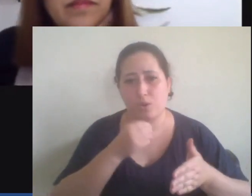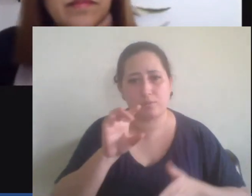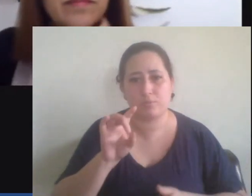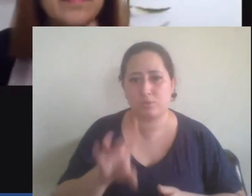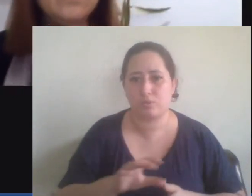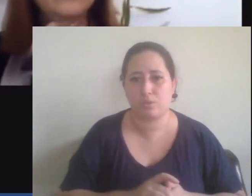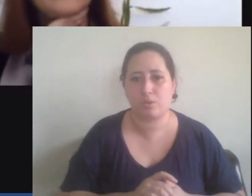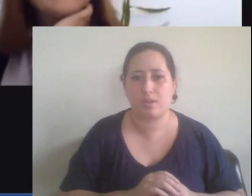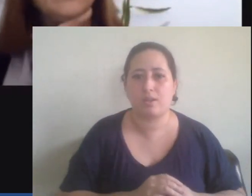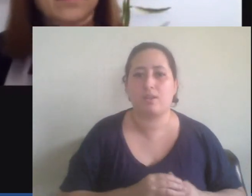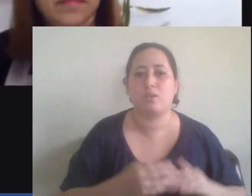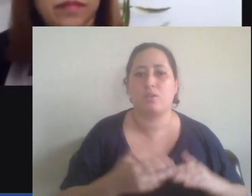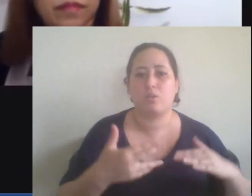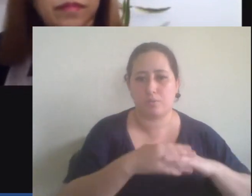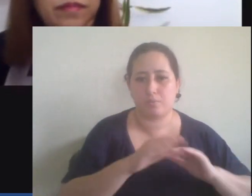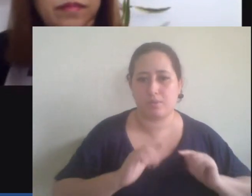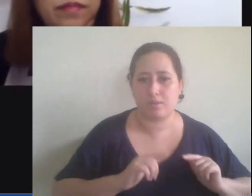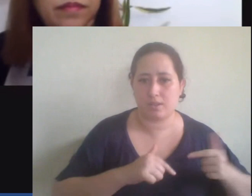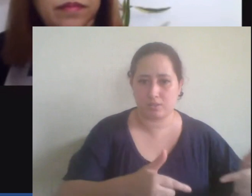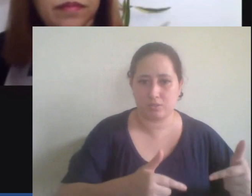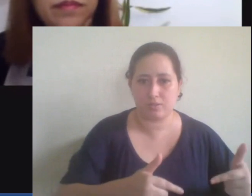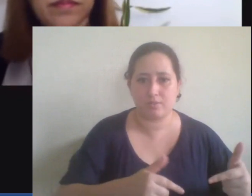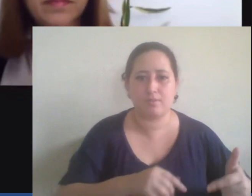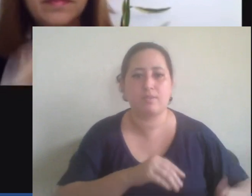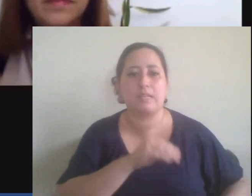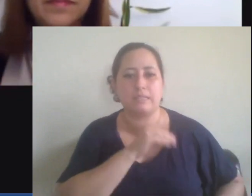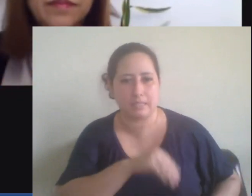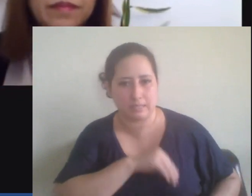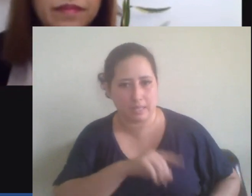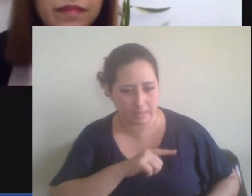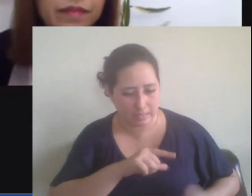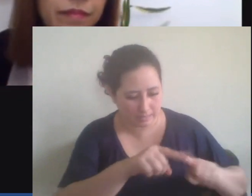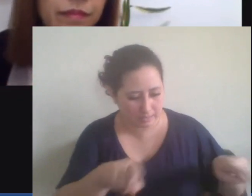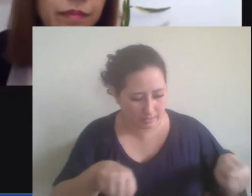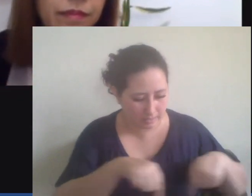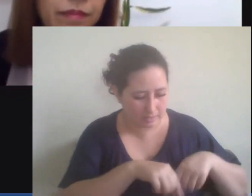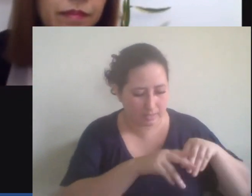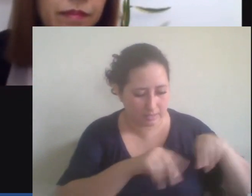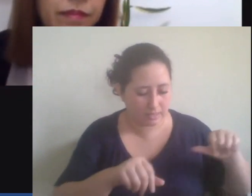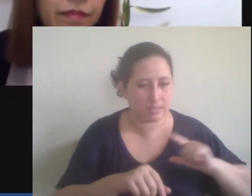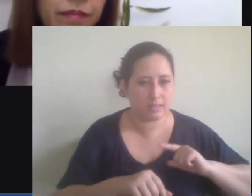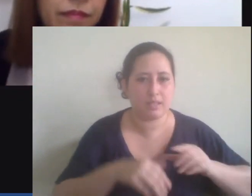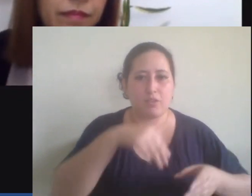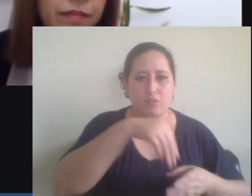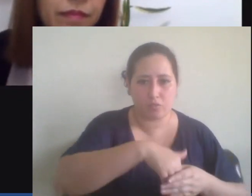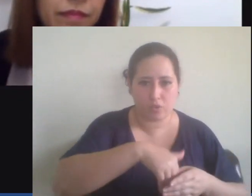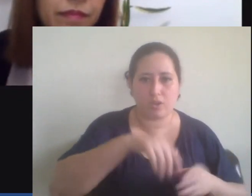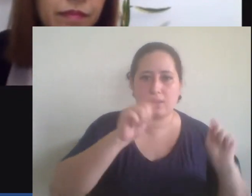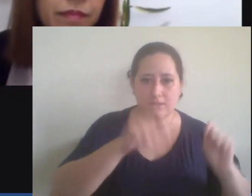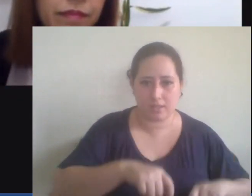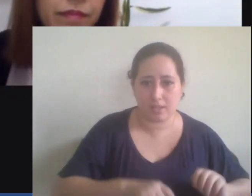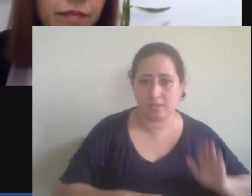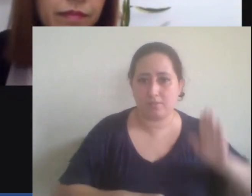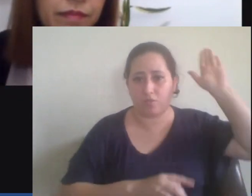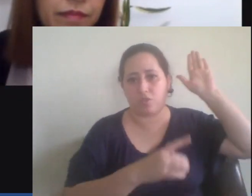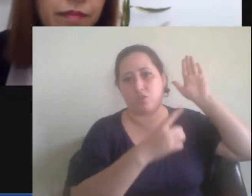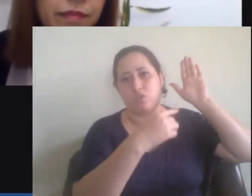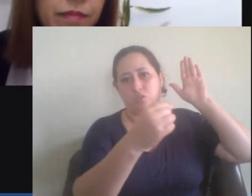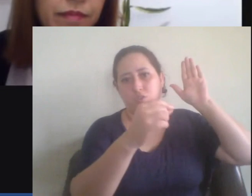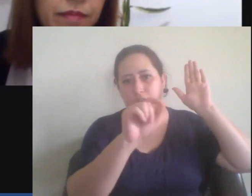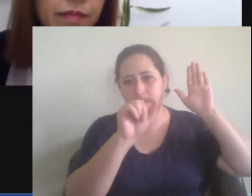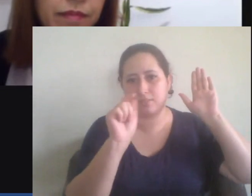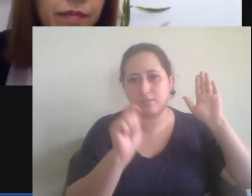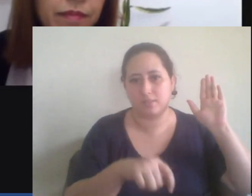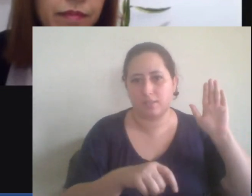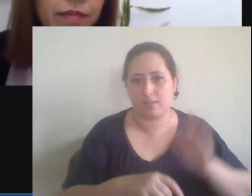aquele que tinha uma renda que tinha propriedade que podia votar e ser eleito o cidadão